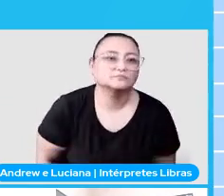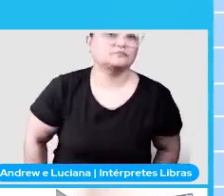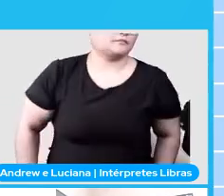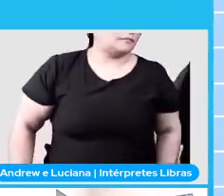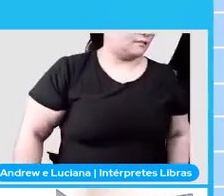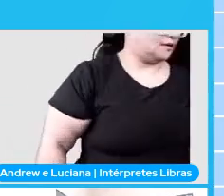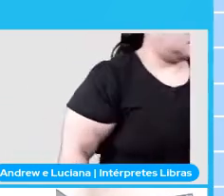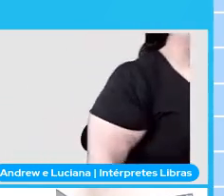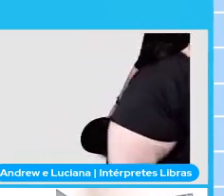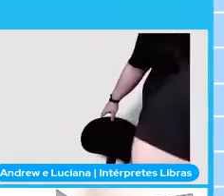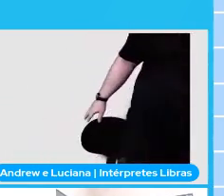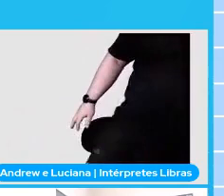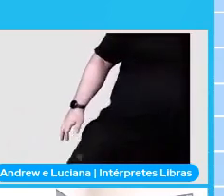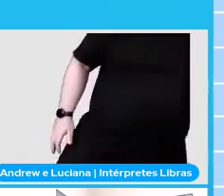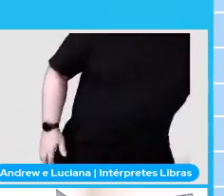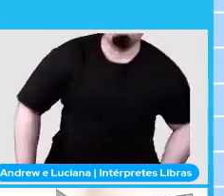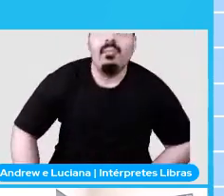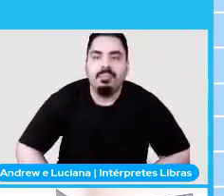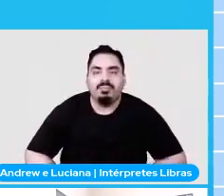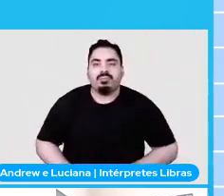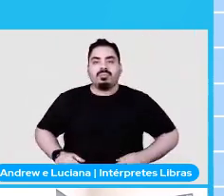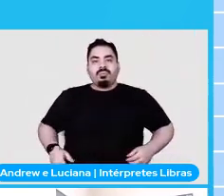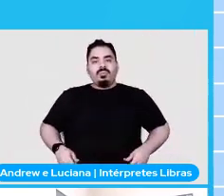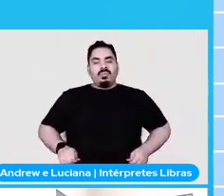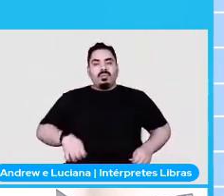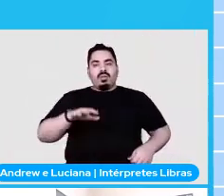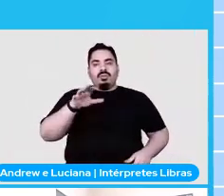ID. Aí você me pergunta, por que que eu quero isso, Werber?